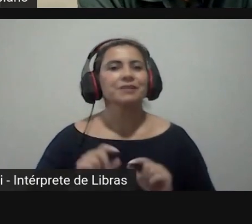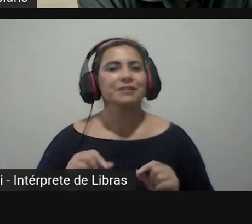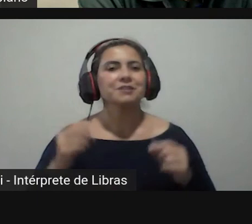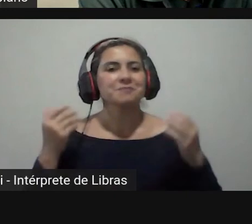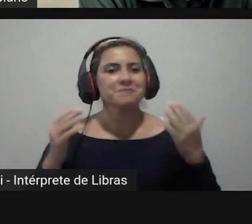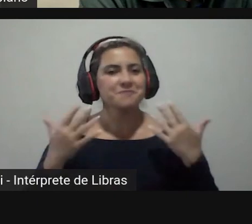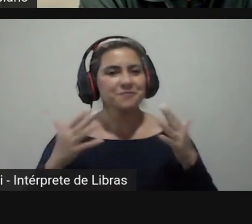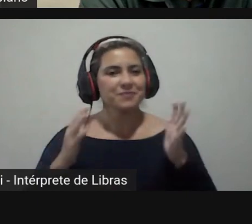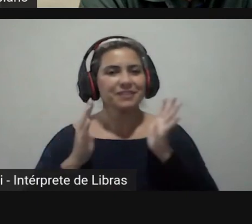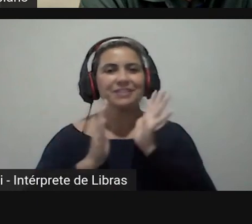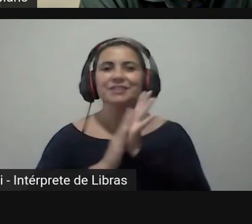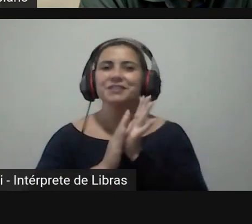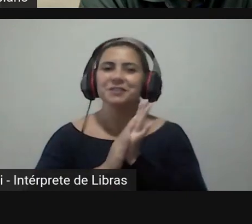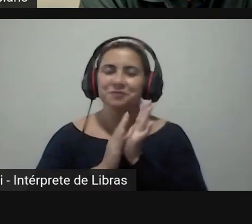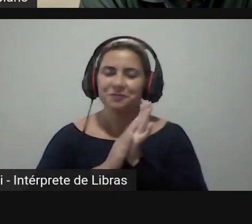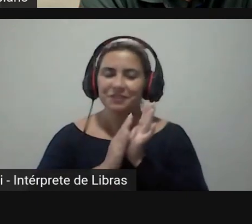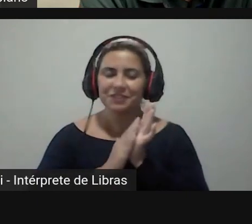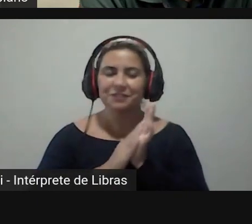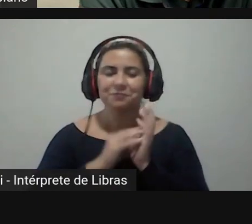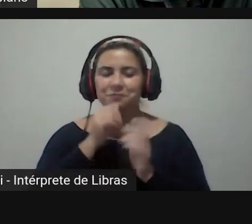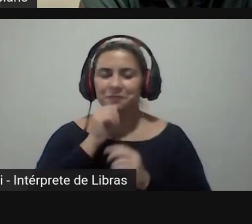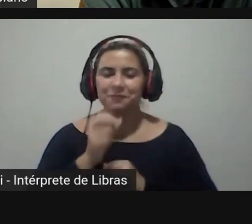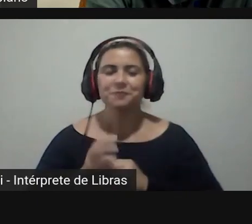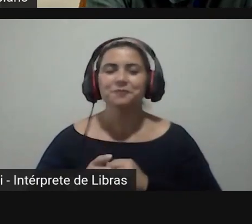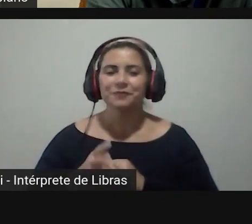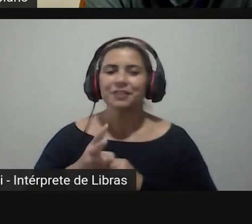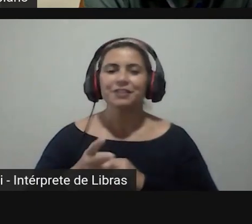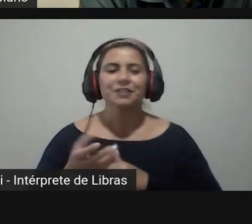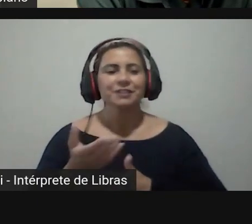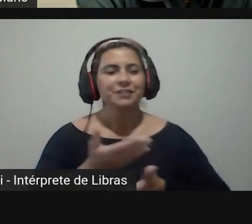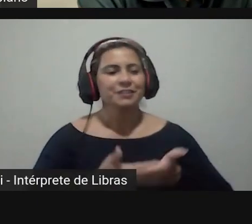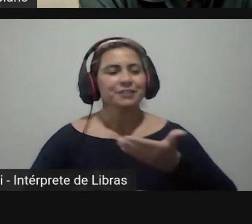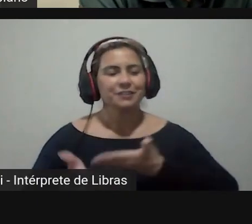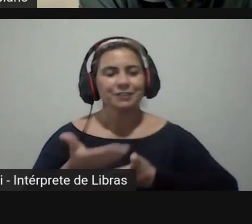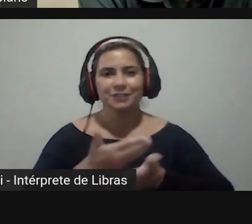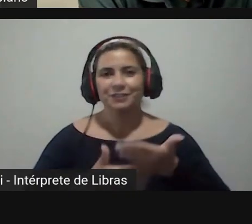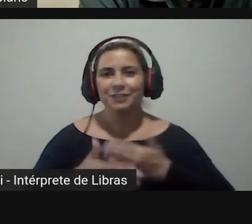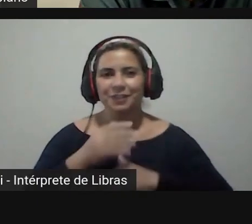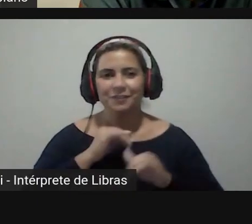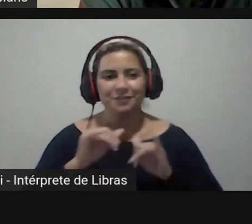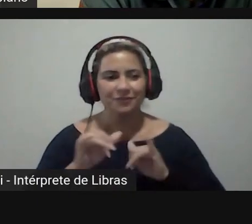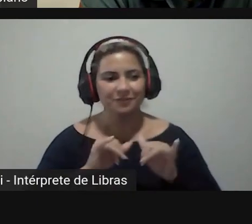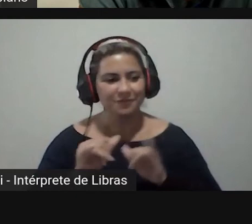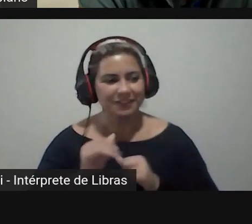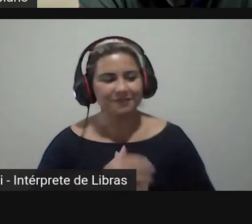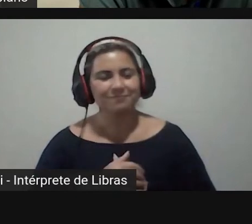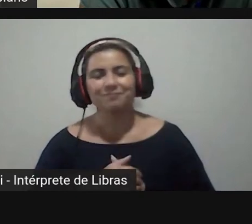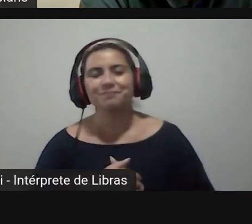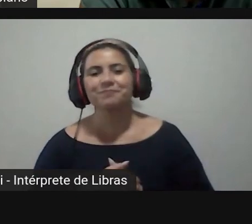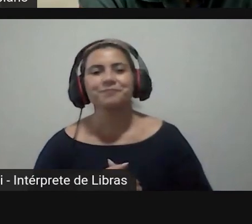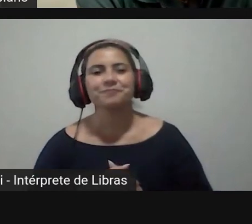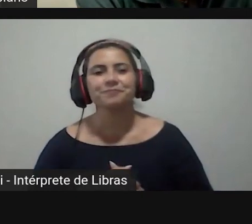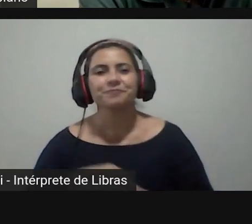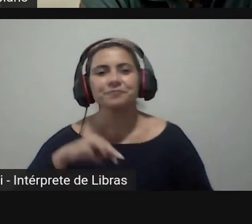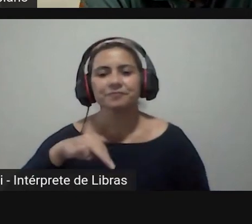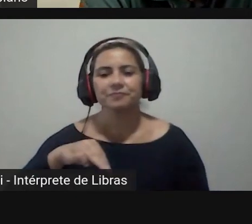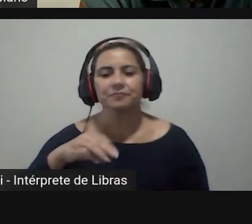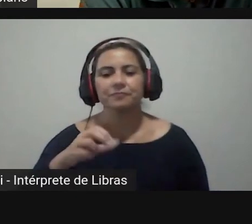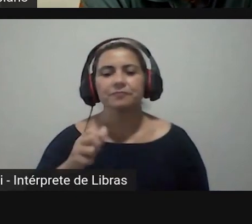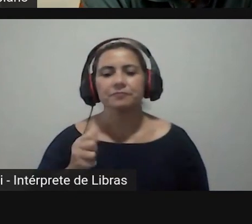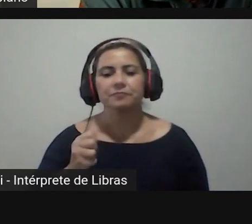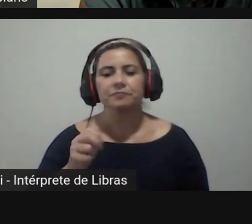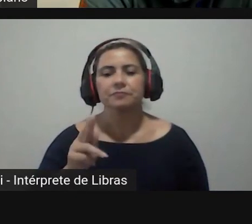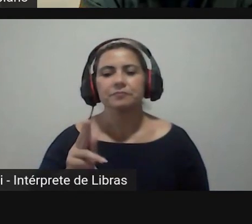parabenizo e me coloco à disposição para nós continuarmos aí trocando impressões obrigado obrigado obrigado Cristian Mauro suas palavras